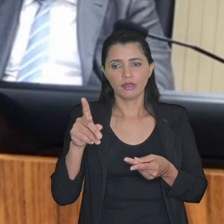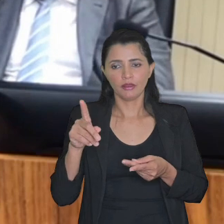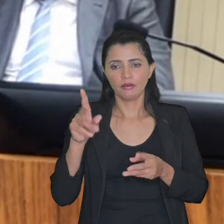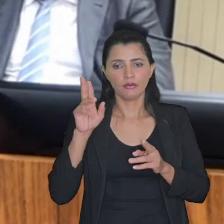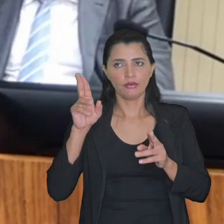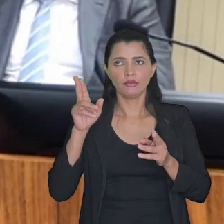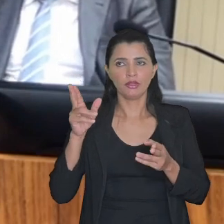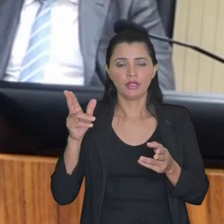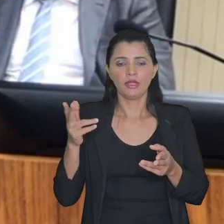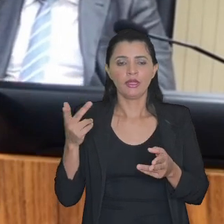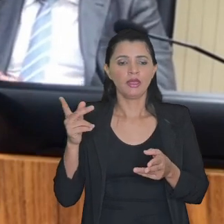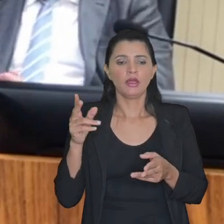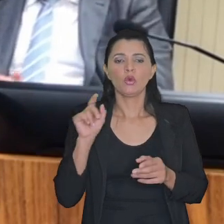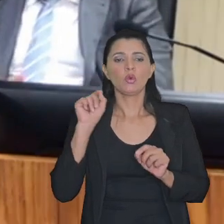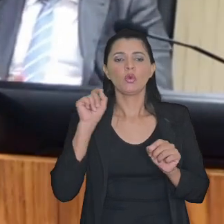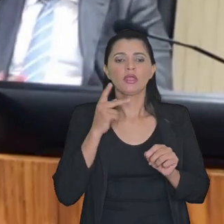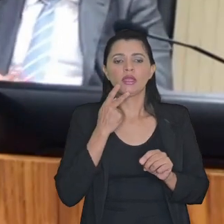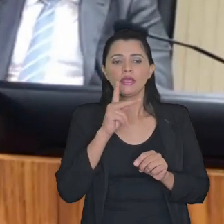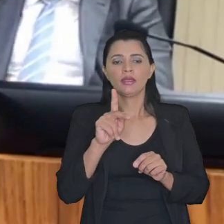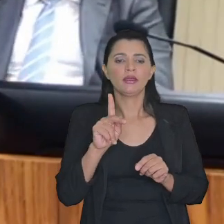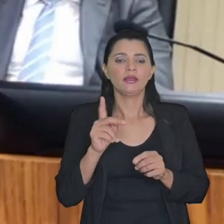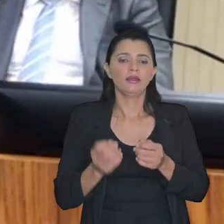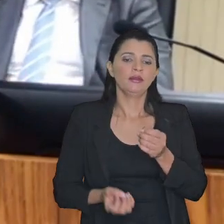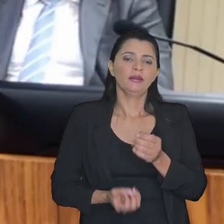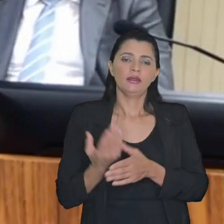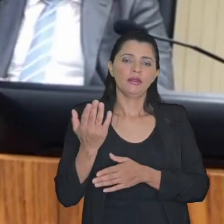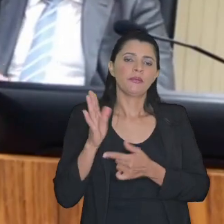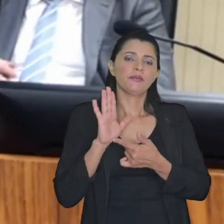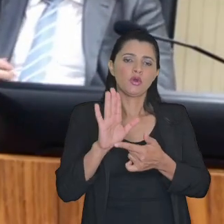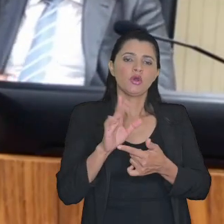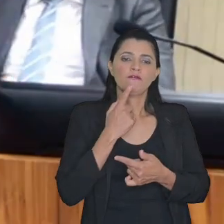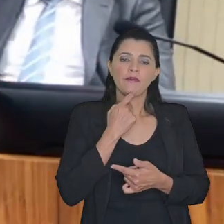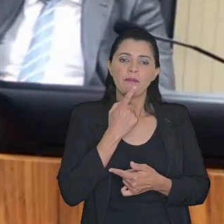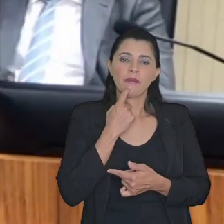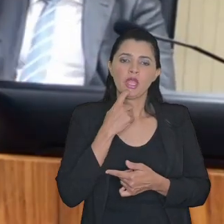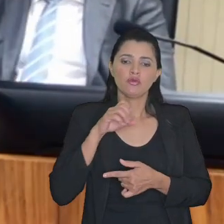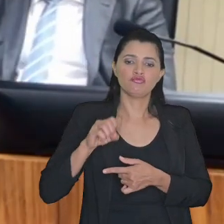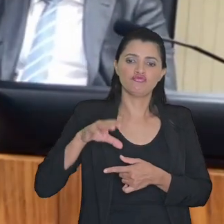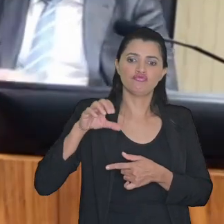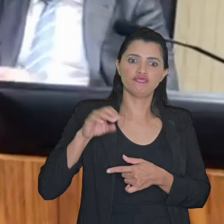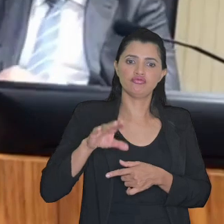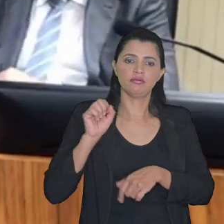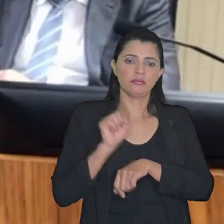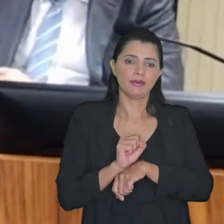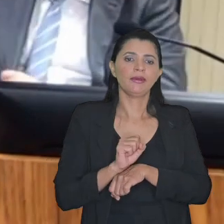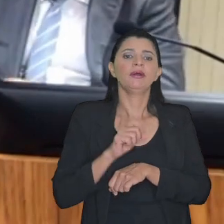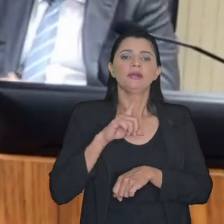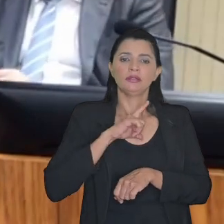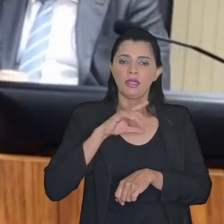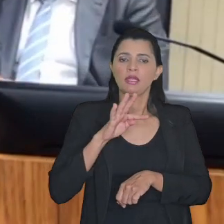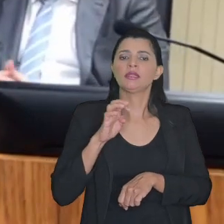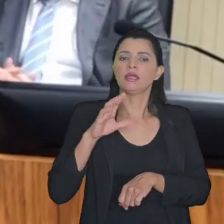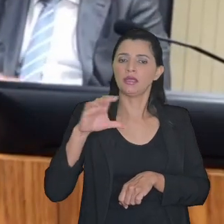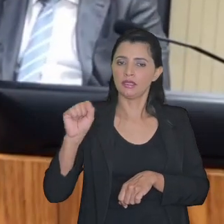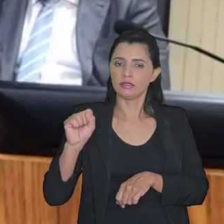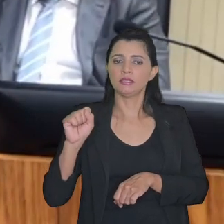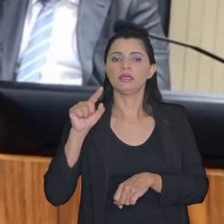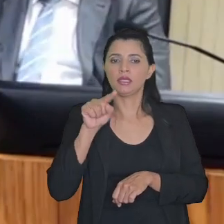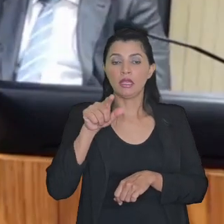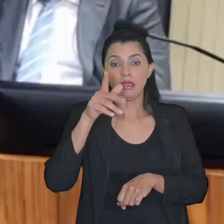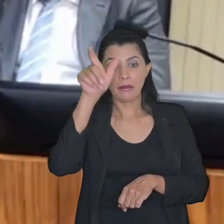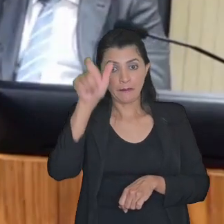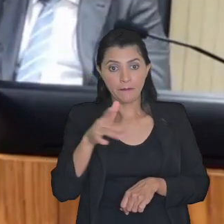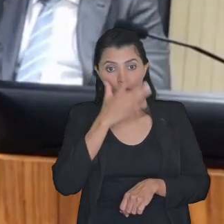voga ele faz acender o sinal vermelho e há muitas teses no sentido de que o